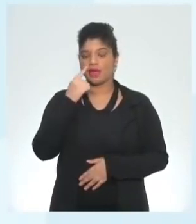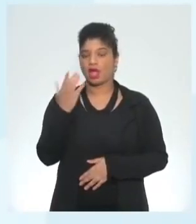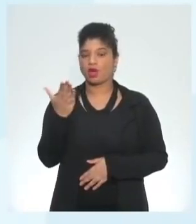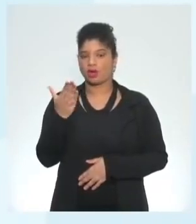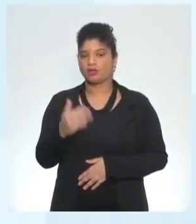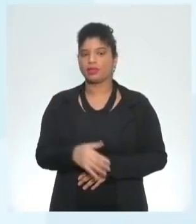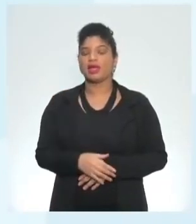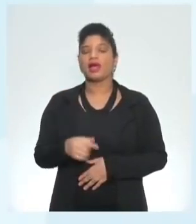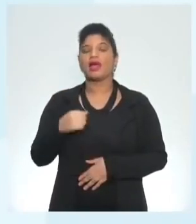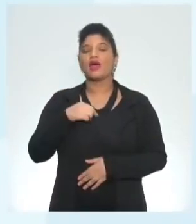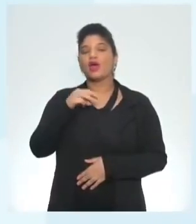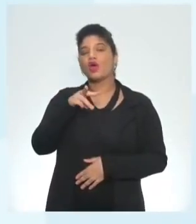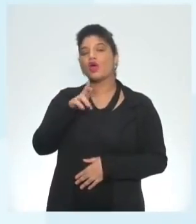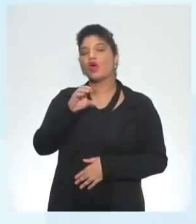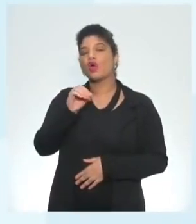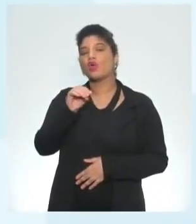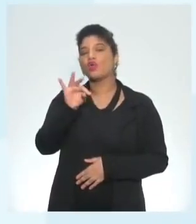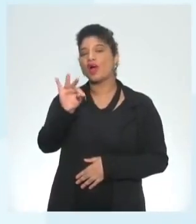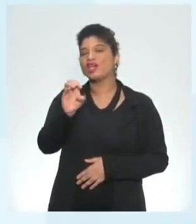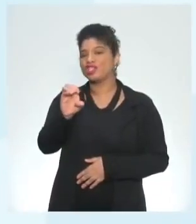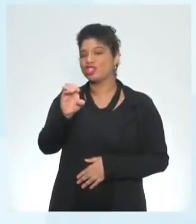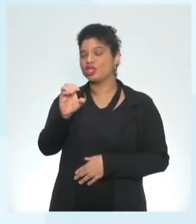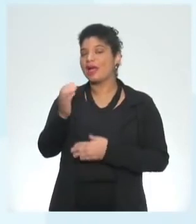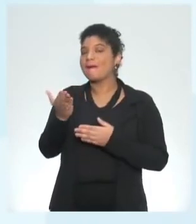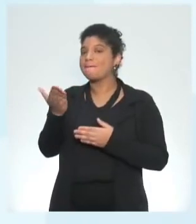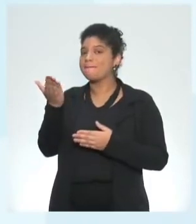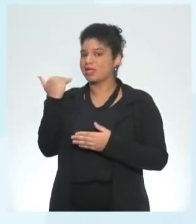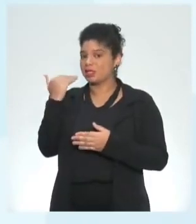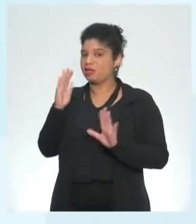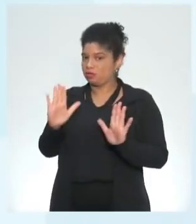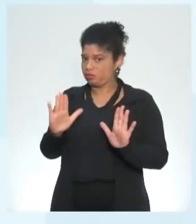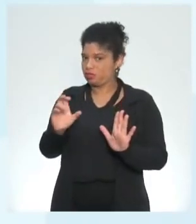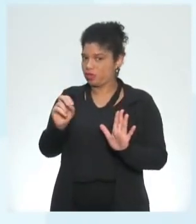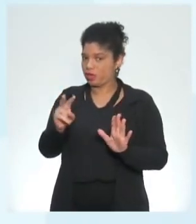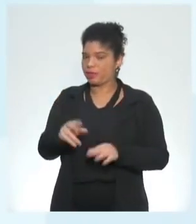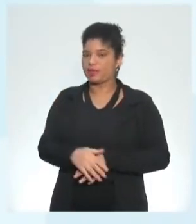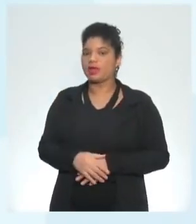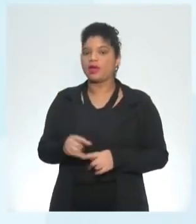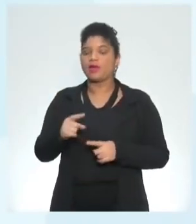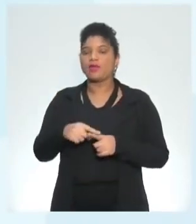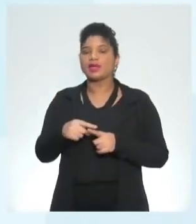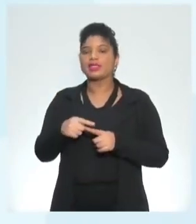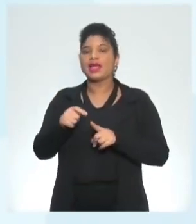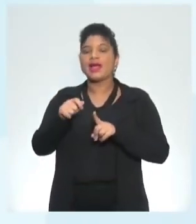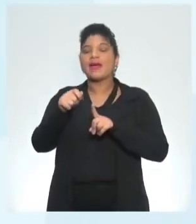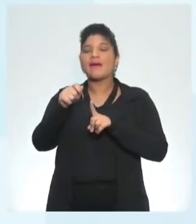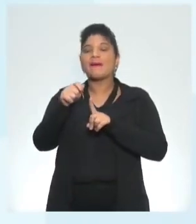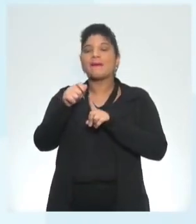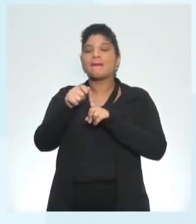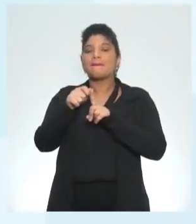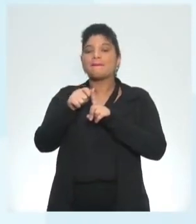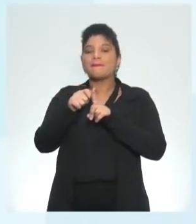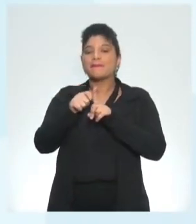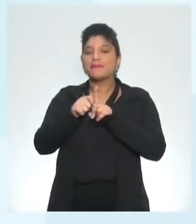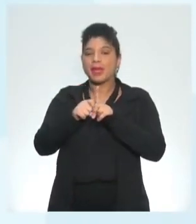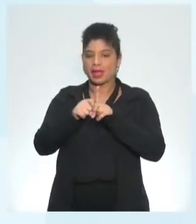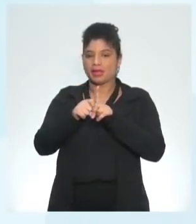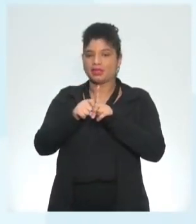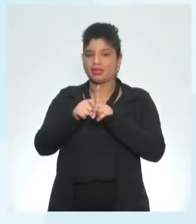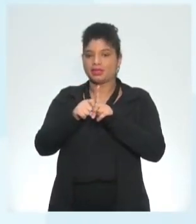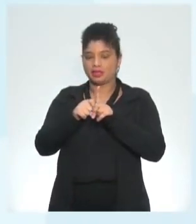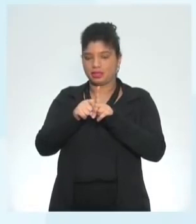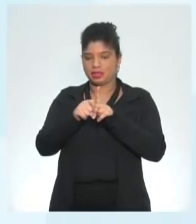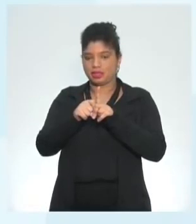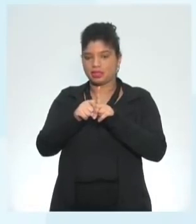ok o verbo write no passado é wrote last month é um indicativo aqui que essa sentença também